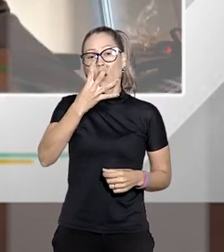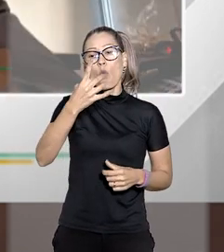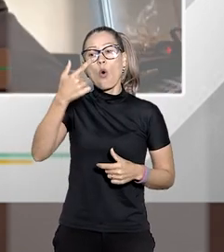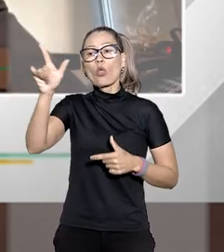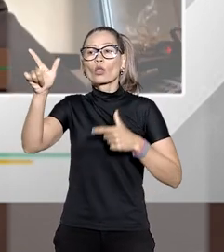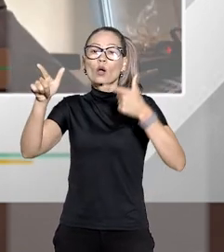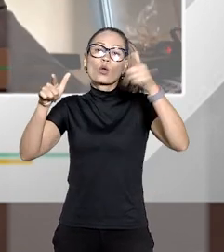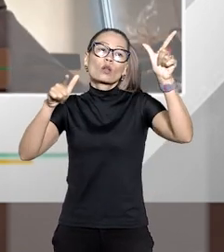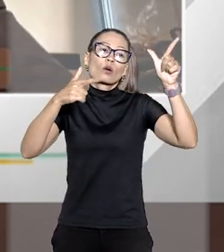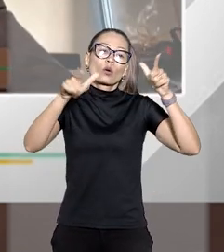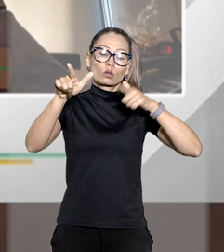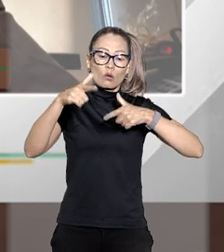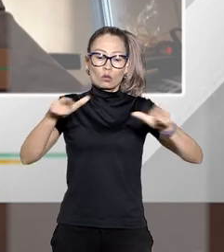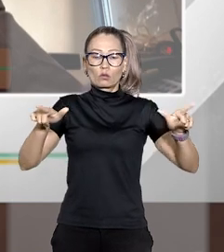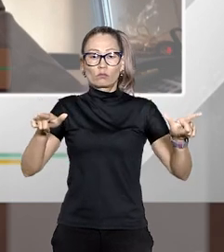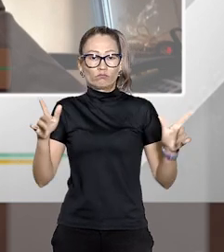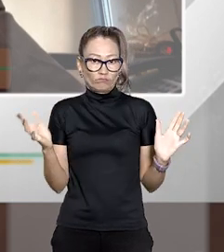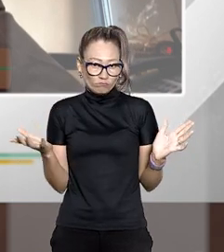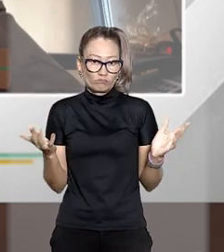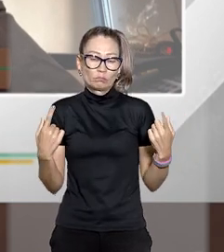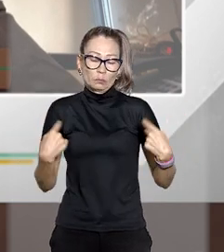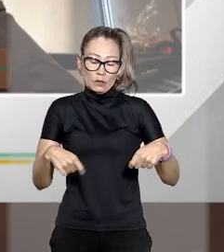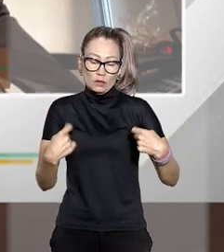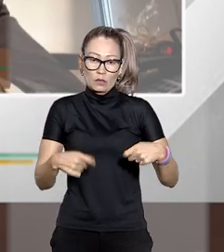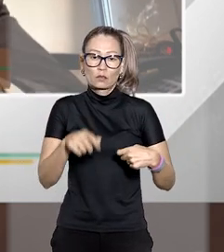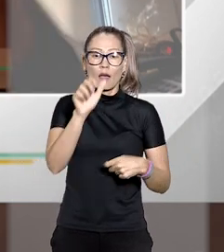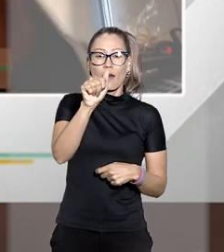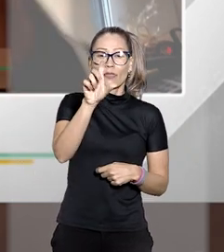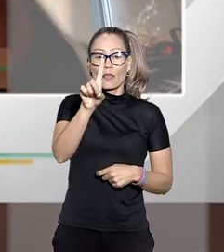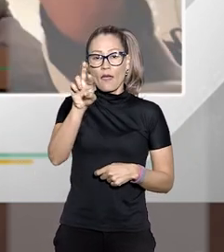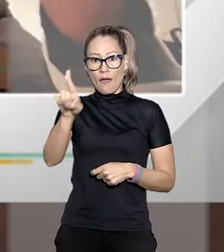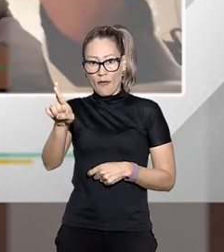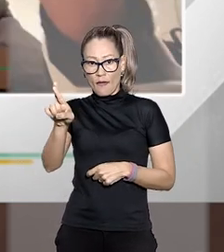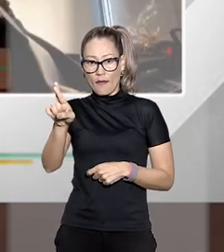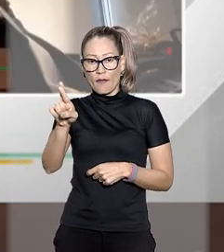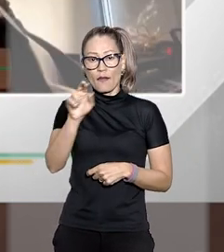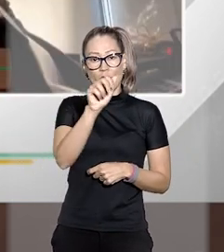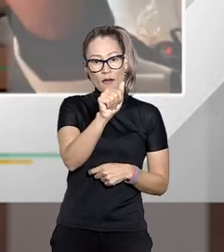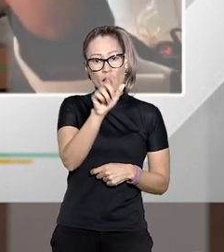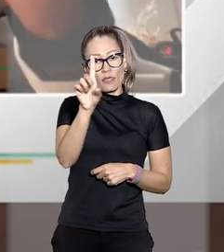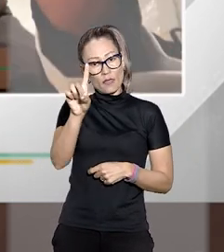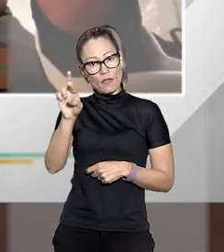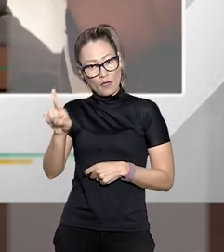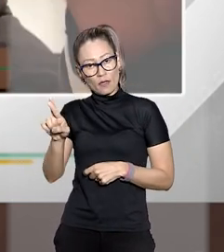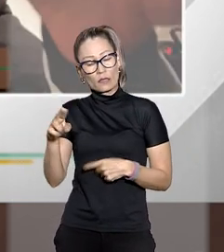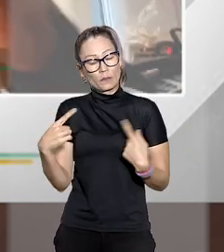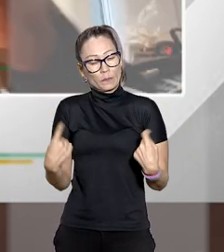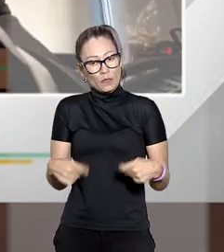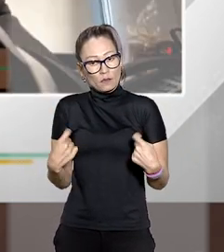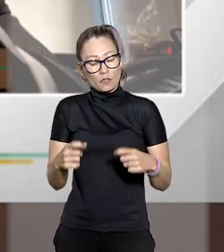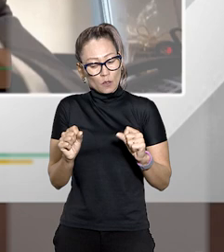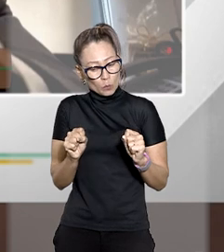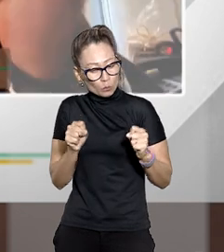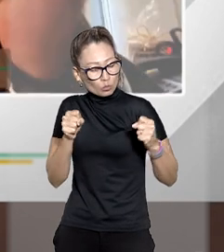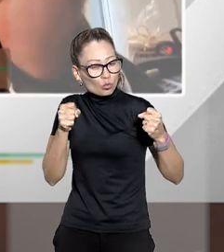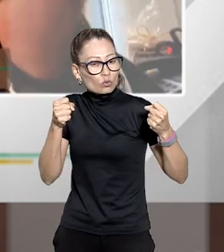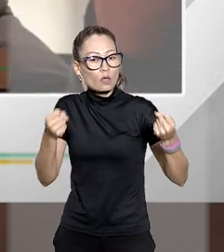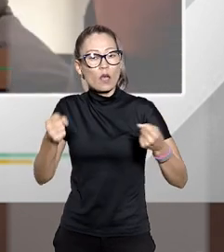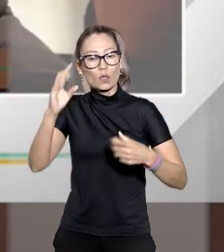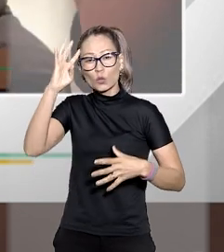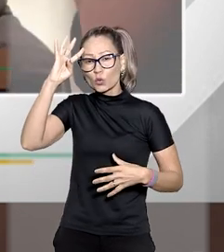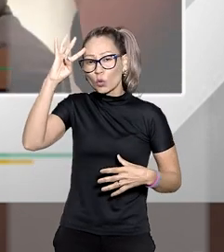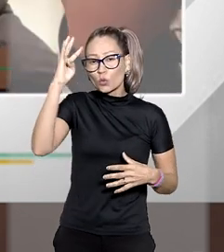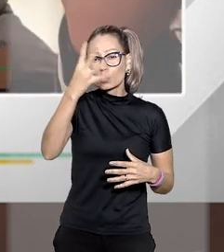alternativas são chamadas ADRs Alternative Dispute Resolution quer dizer eu vou buscar uma